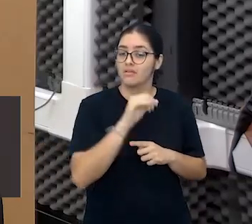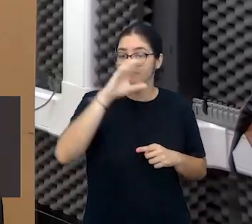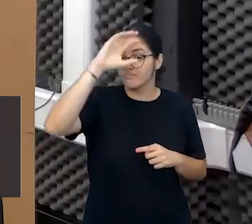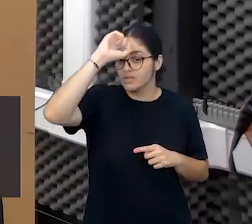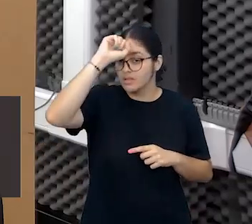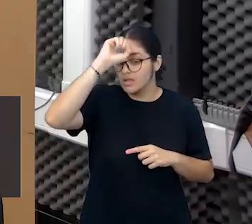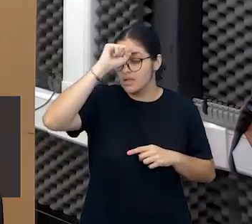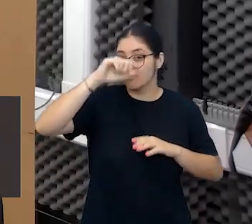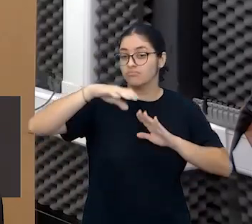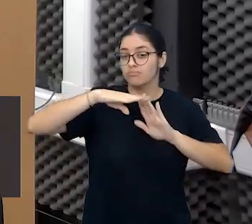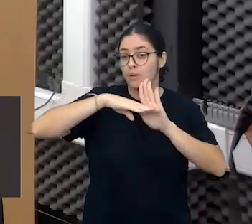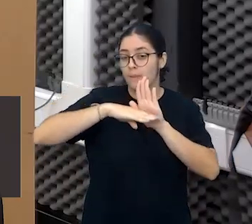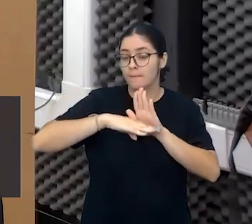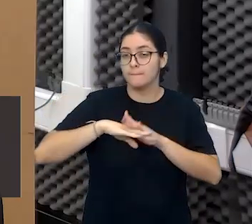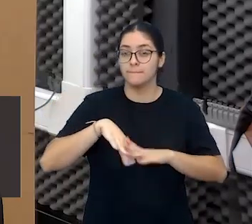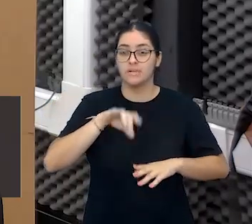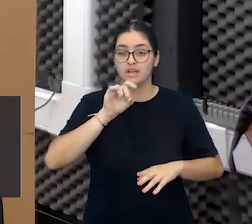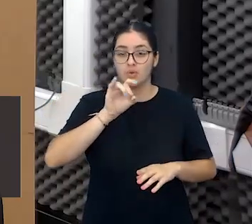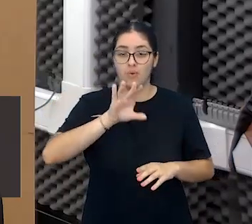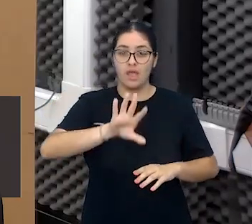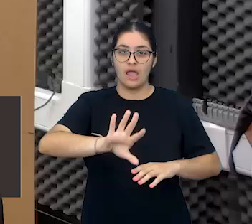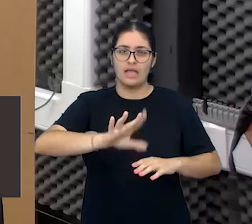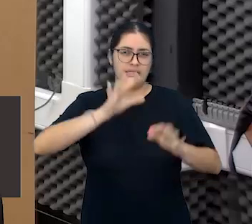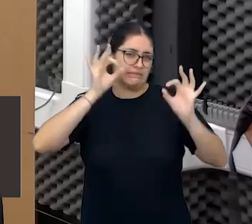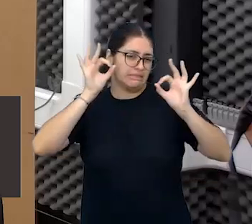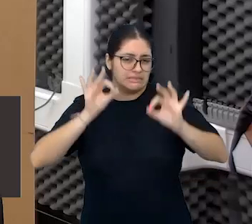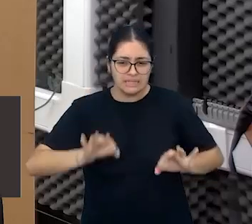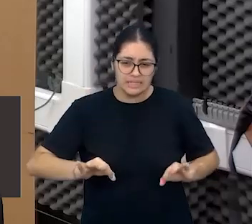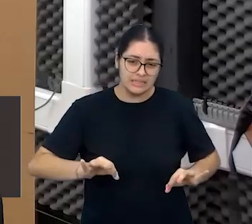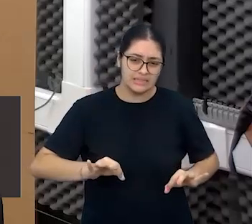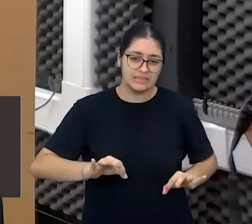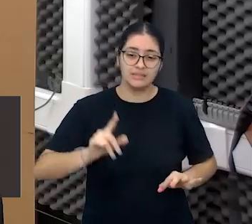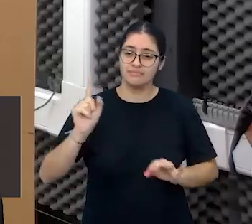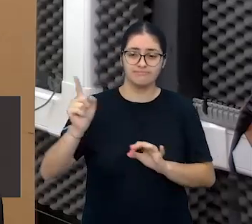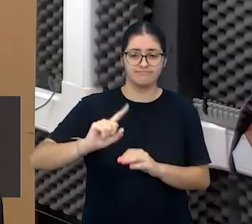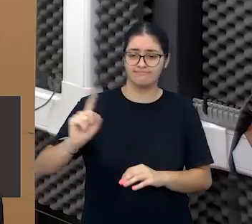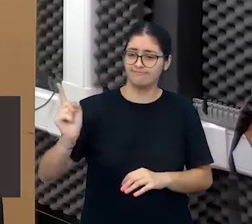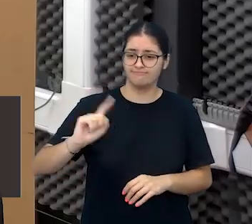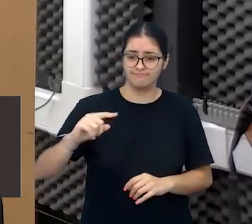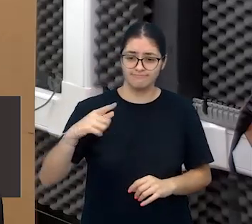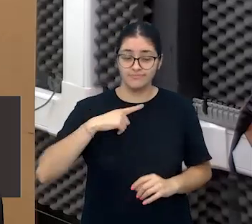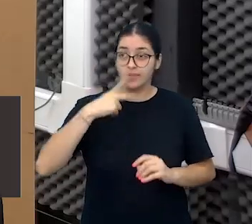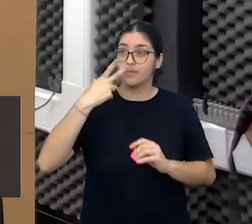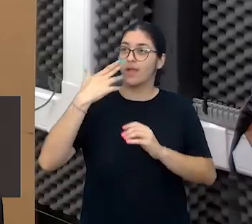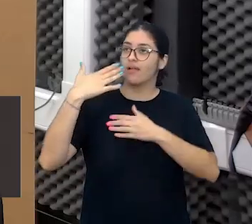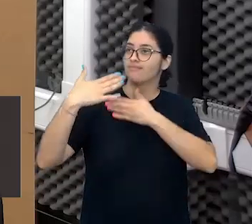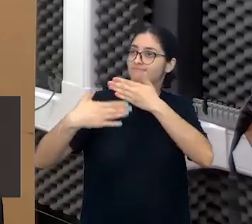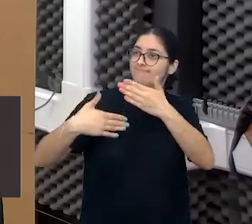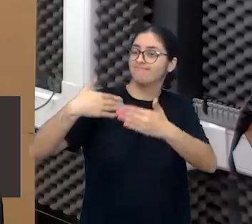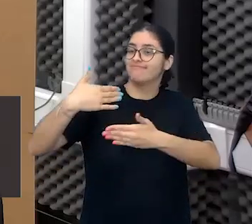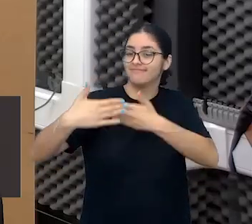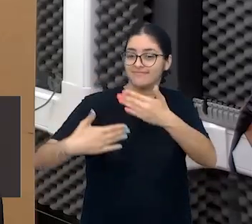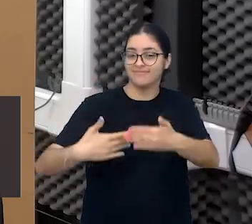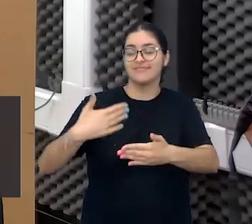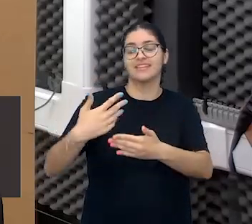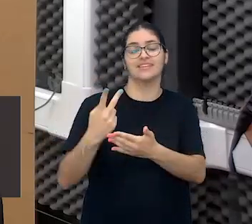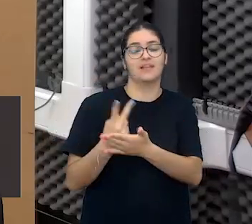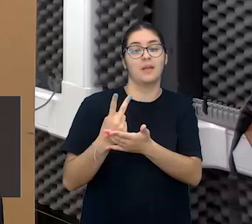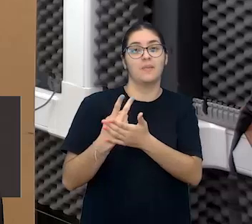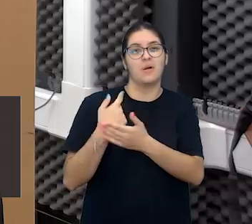processo. Então, ela não é pontual, ela traz o processo. Eu lanço mão dela sempre que